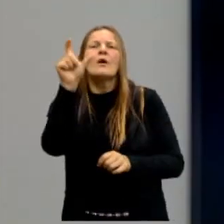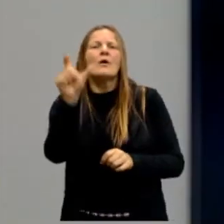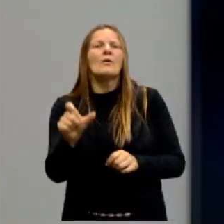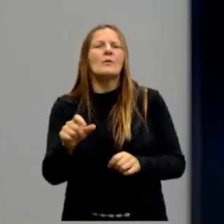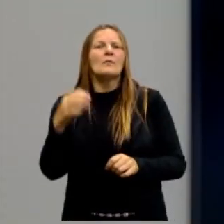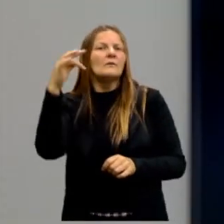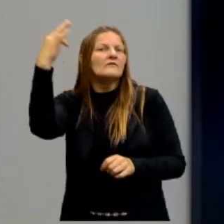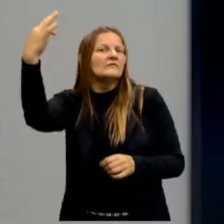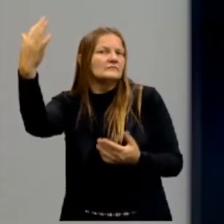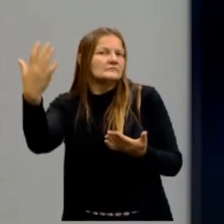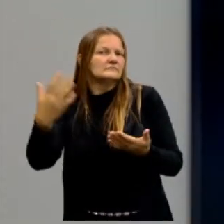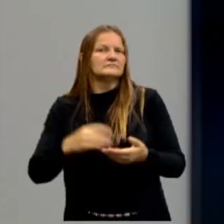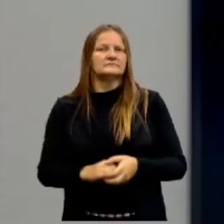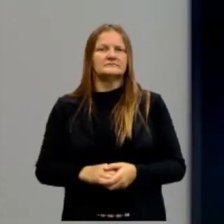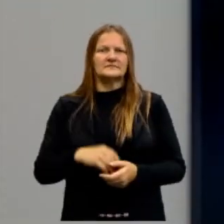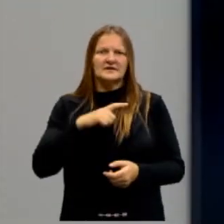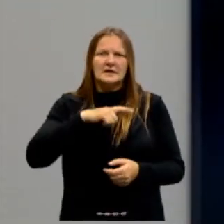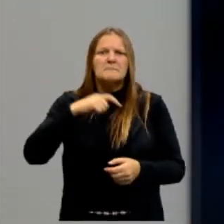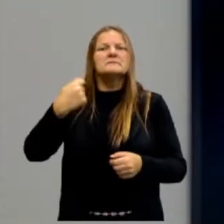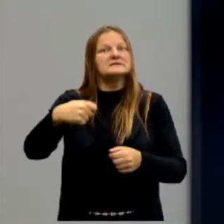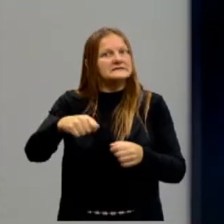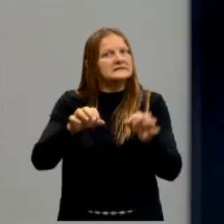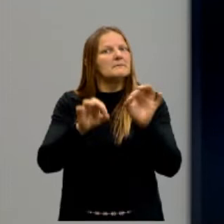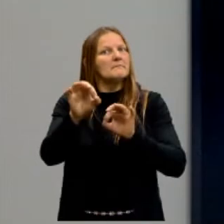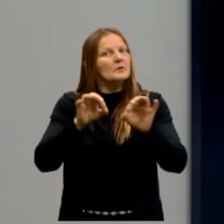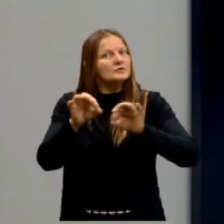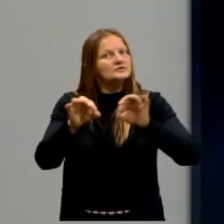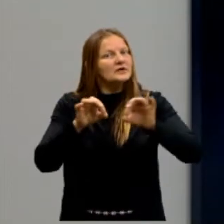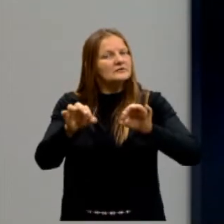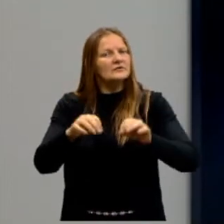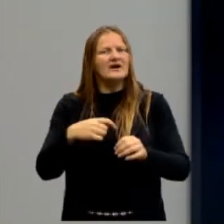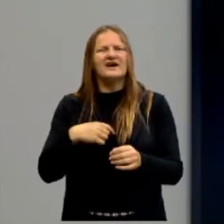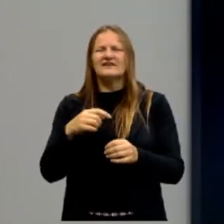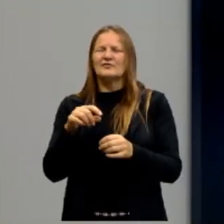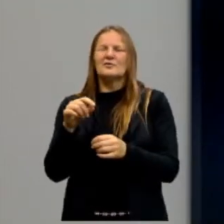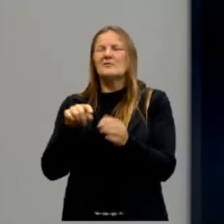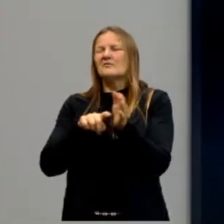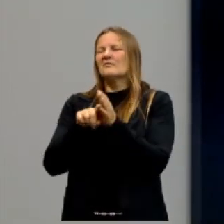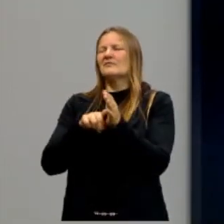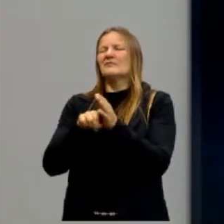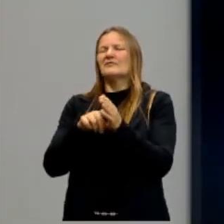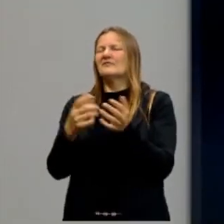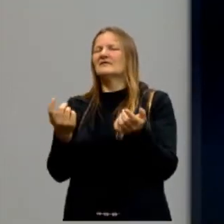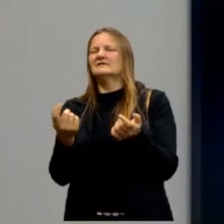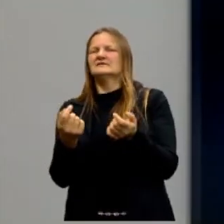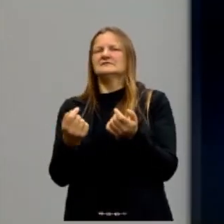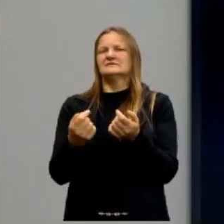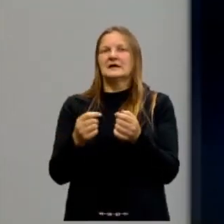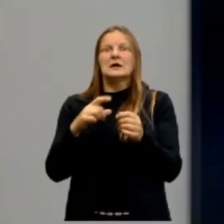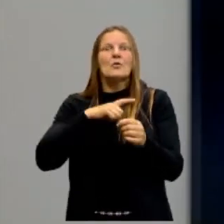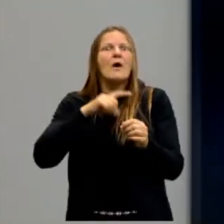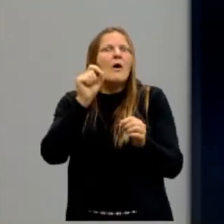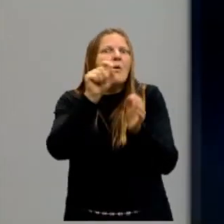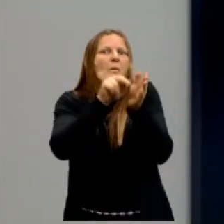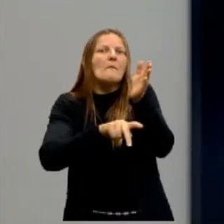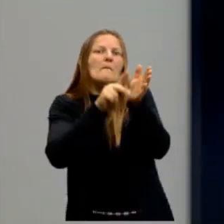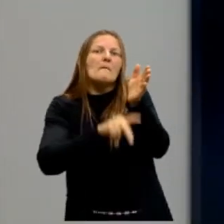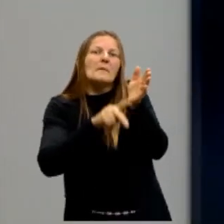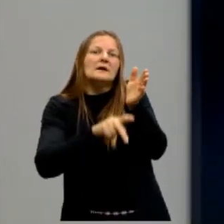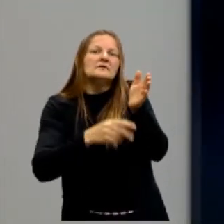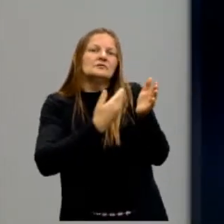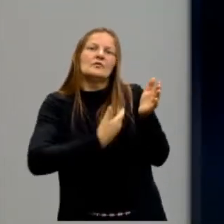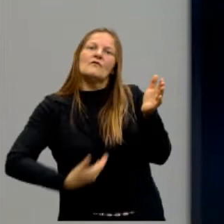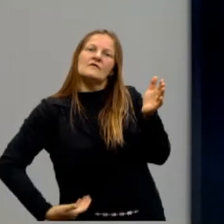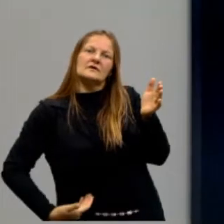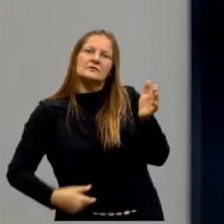filósofo. Tem que ter projetos. Não, se não, eu vou consultar. Não, você consultar, calma, você tem que ter já um plano de governo.